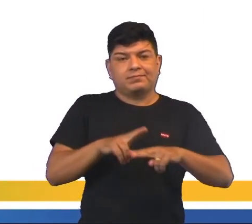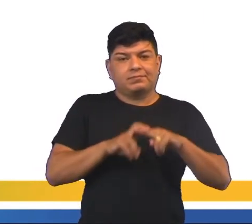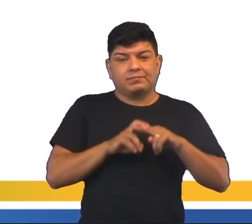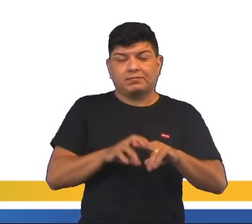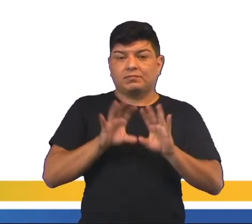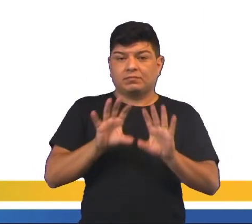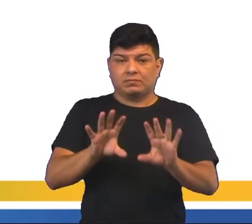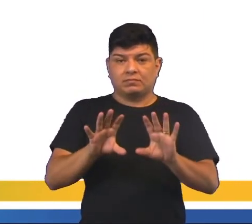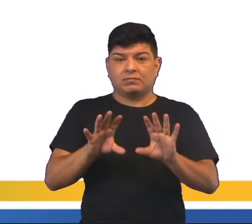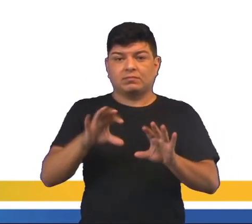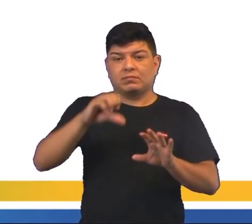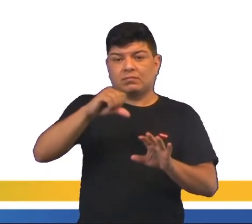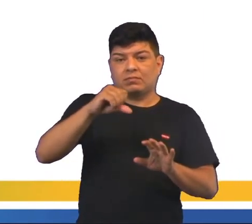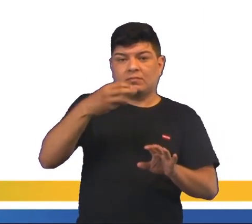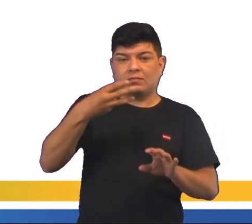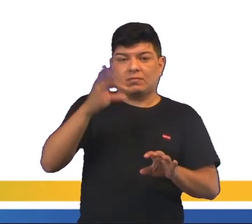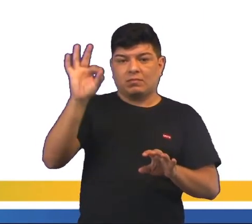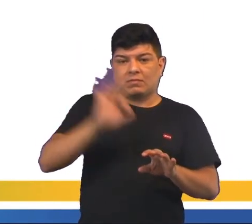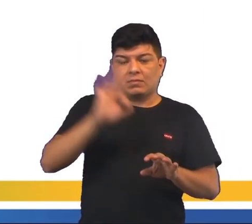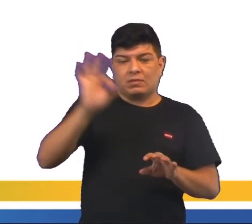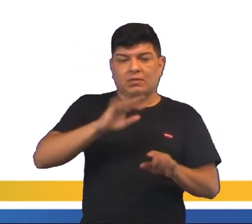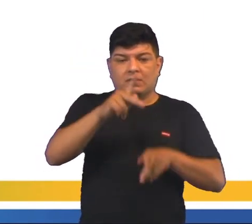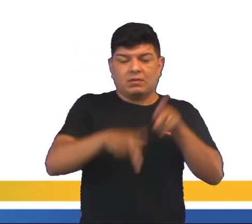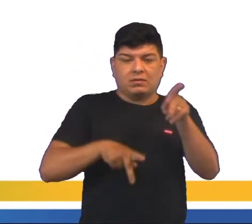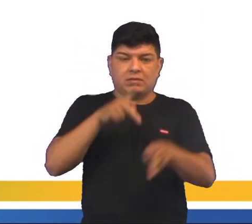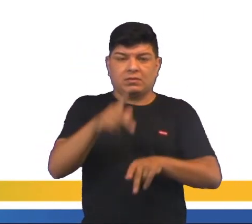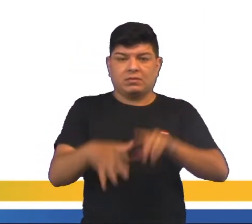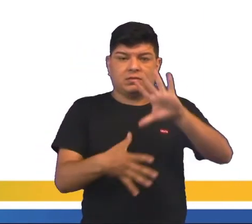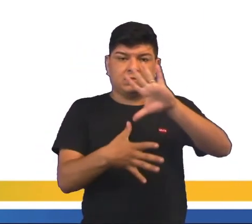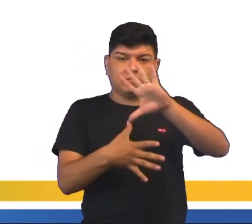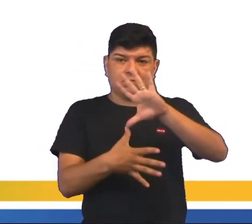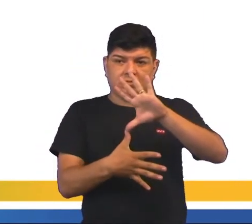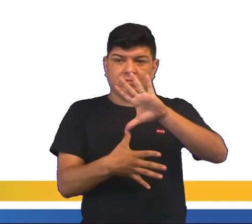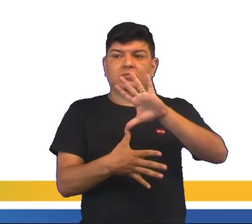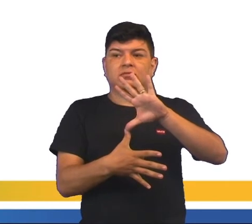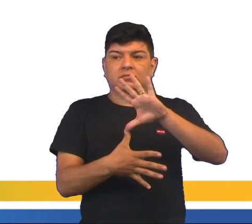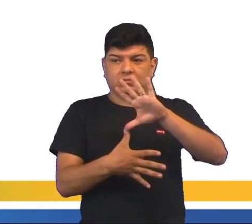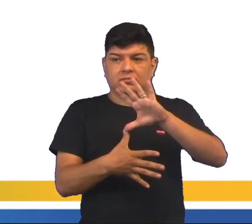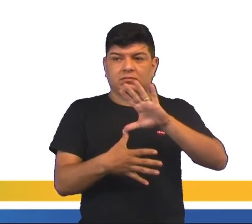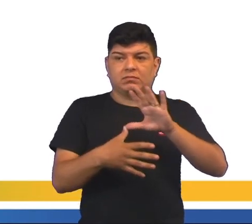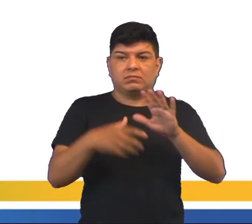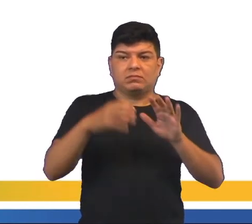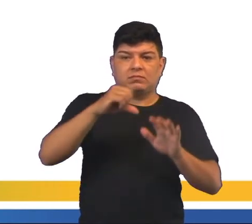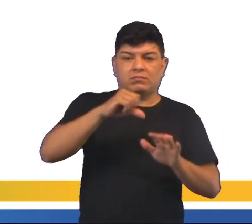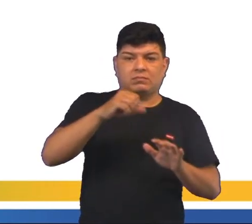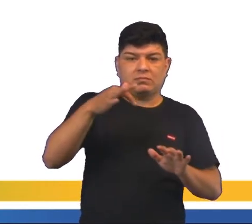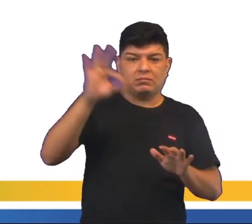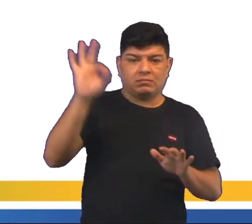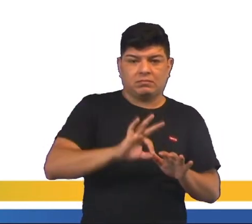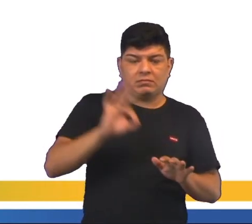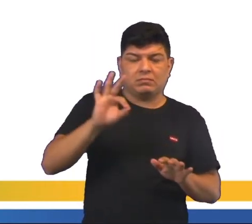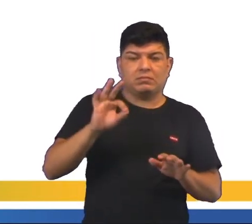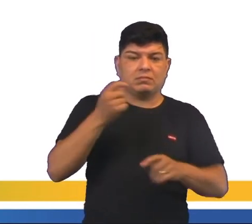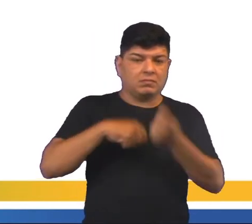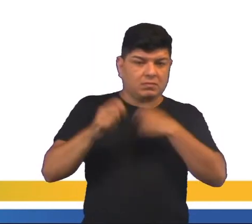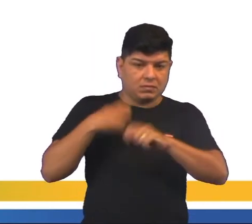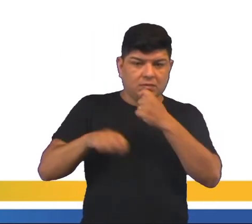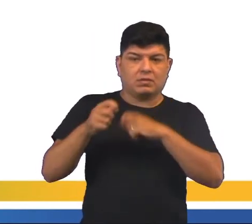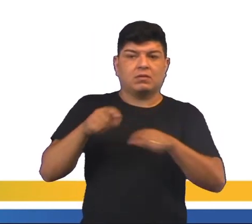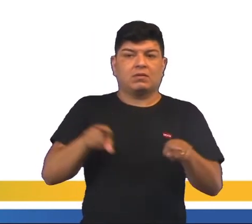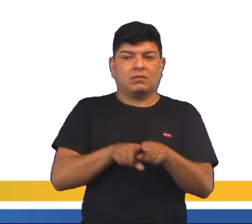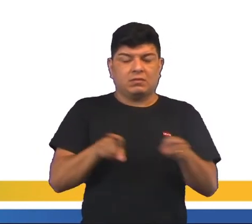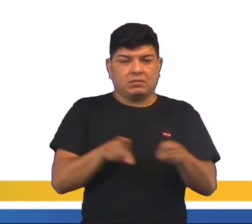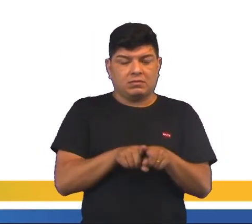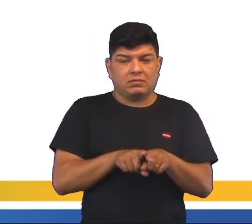Então, nada menos que 93% da população da América Latina e 97% da atividade econômica da